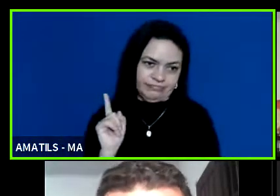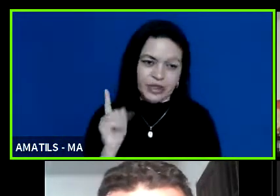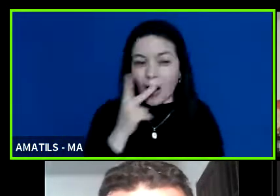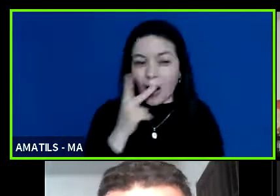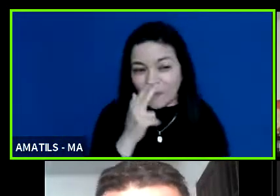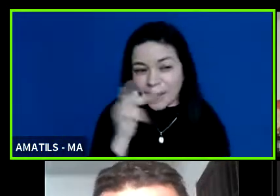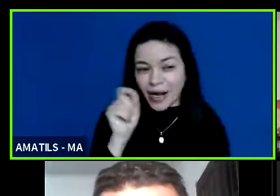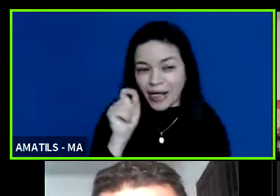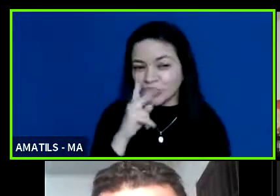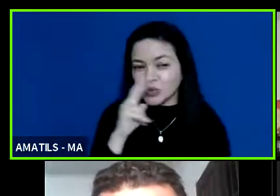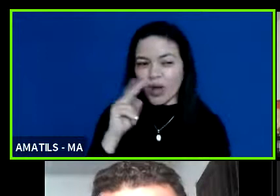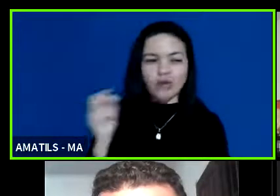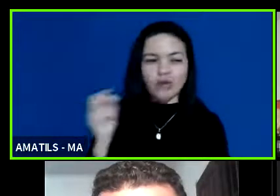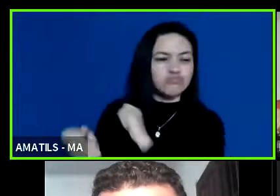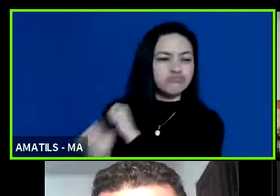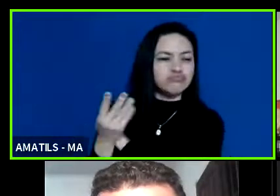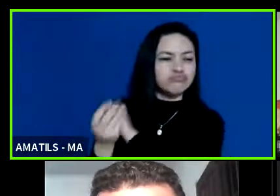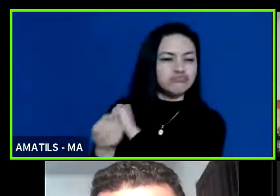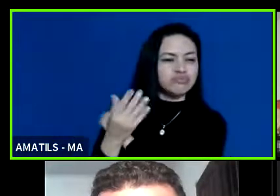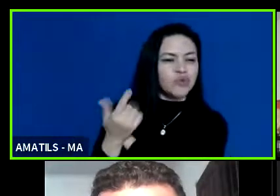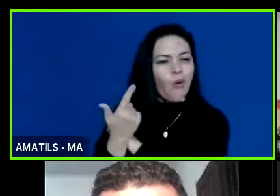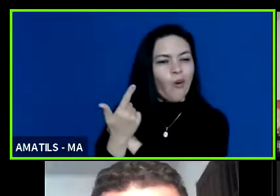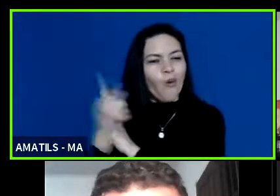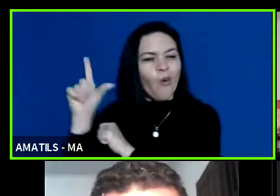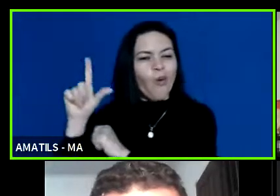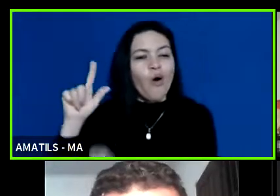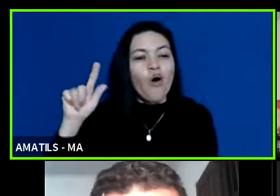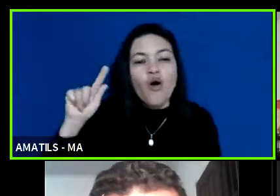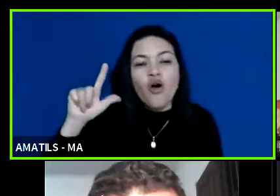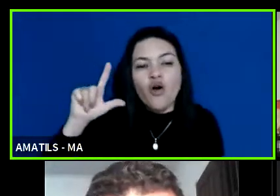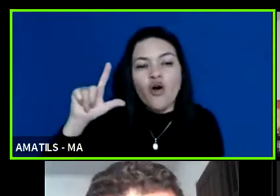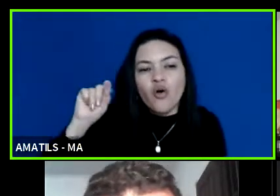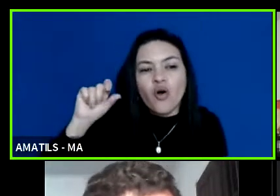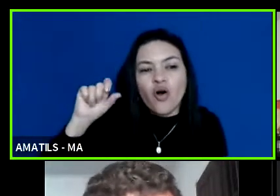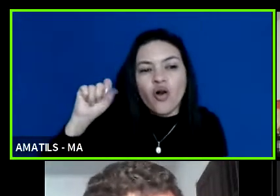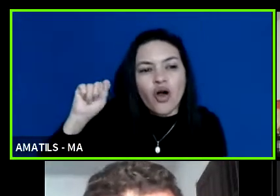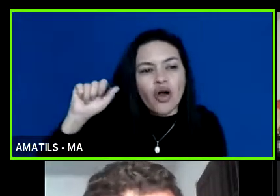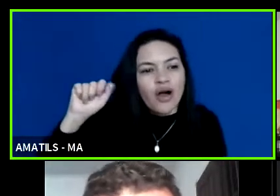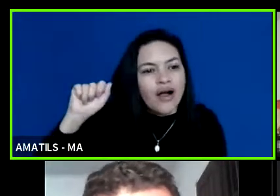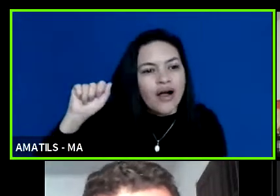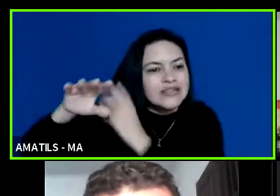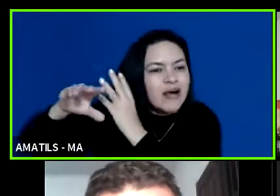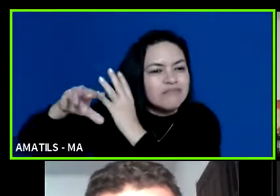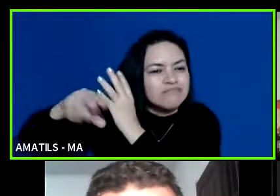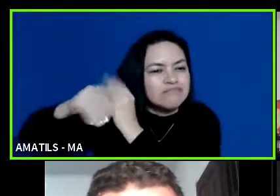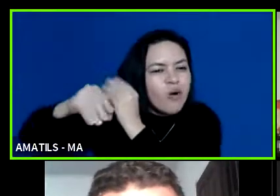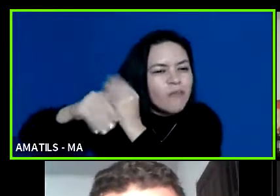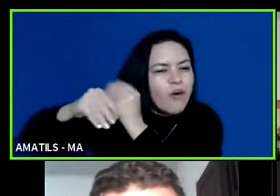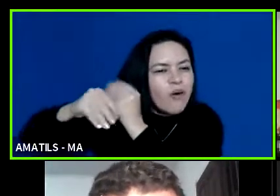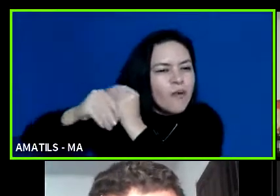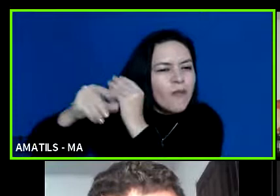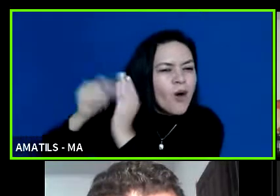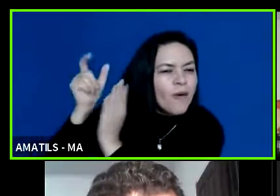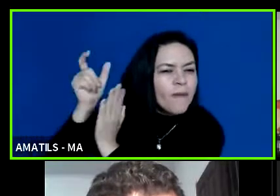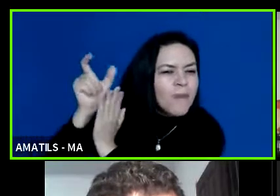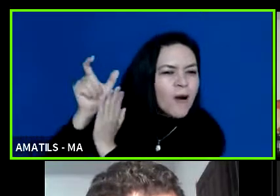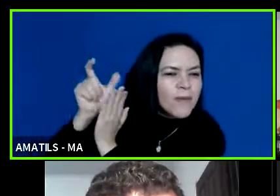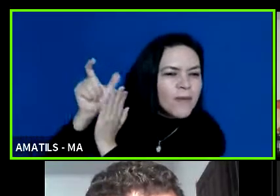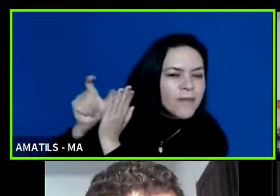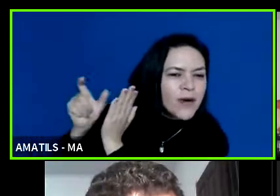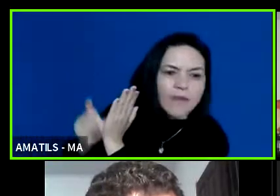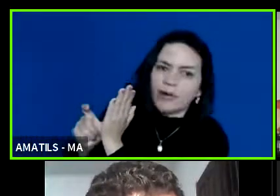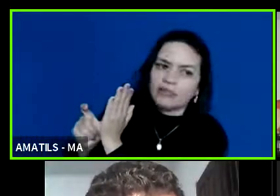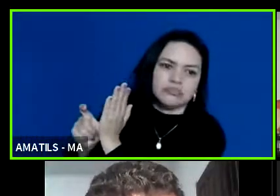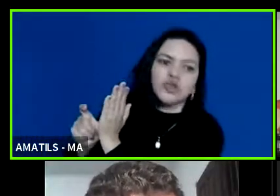glosado obtendo glosa na sua prestação de contas você tem que estornar devolver